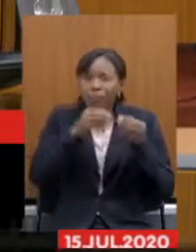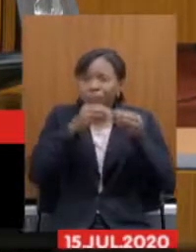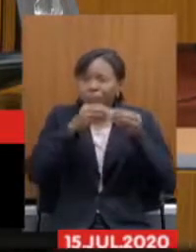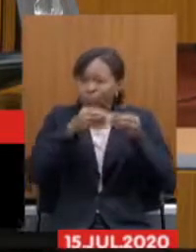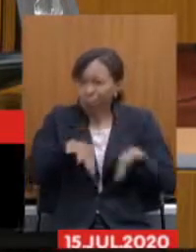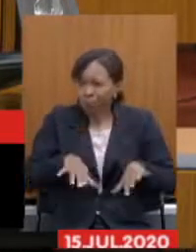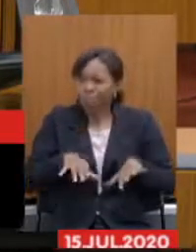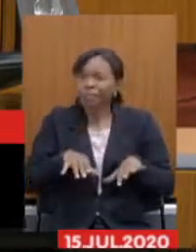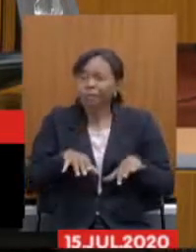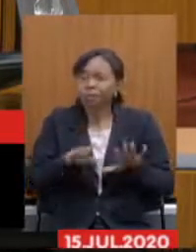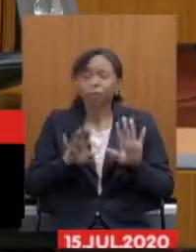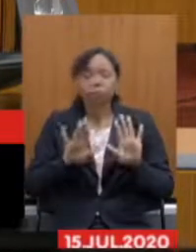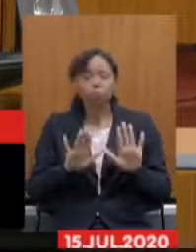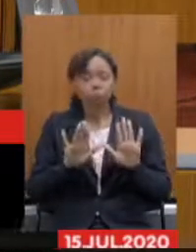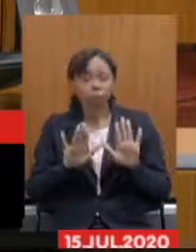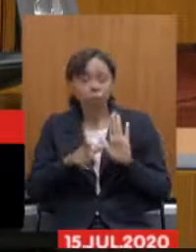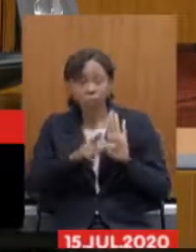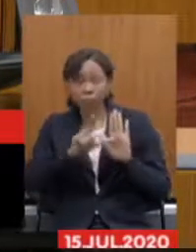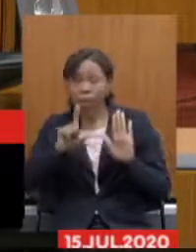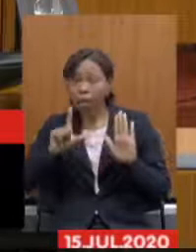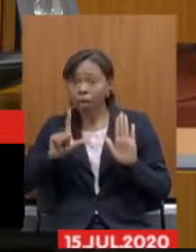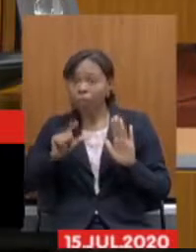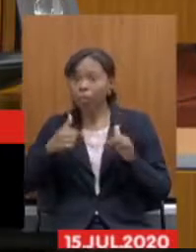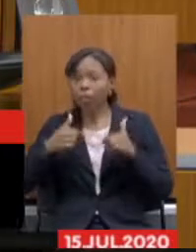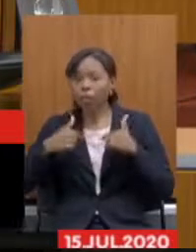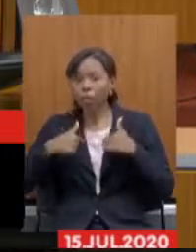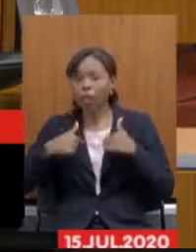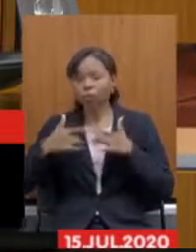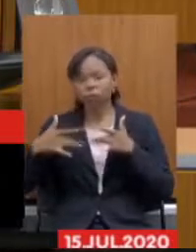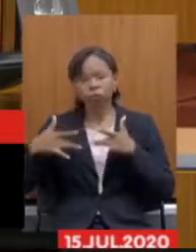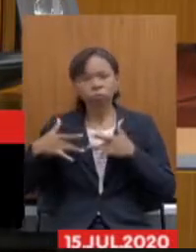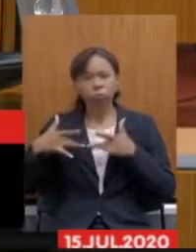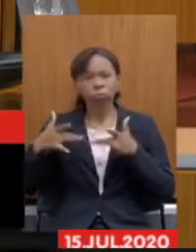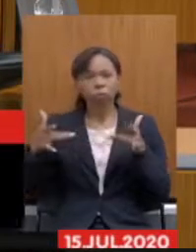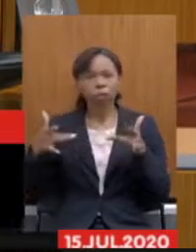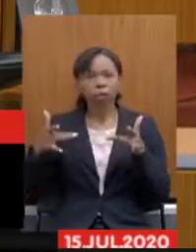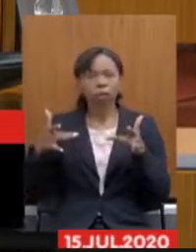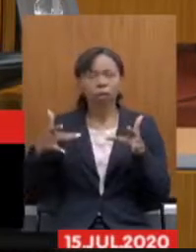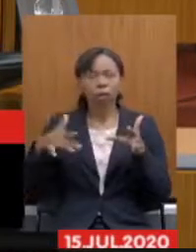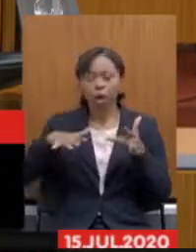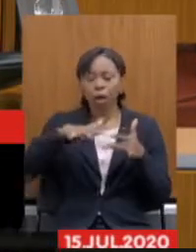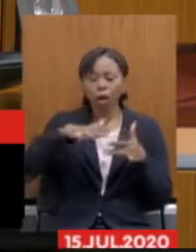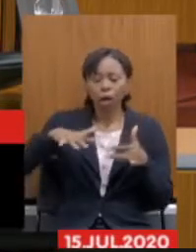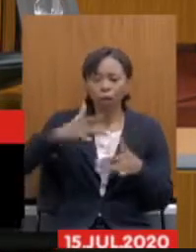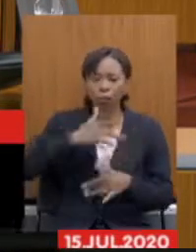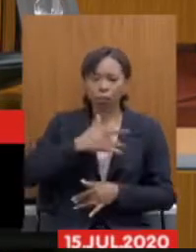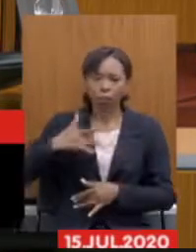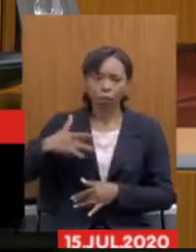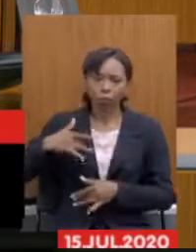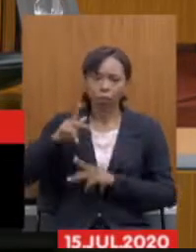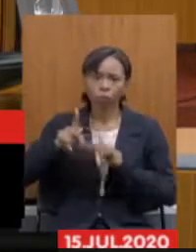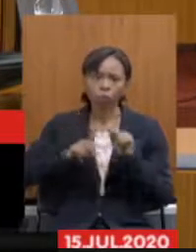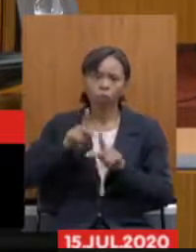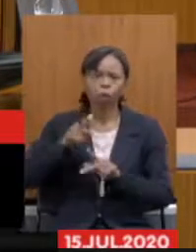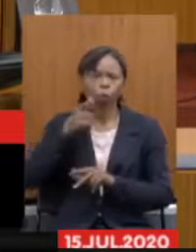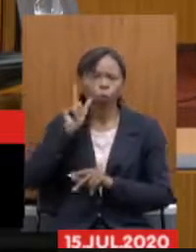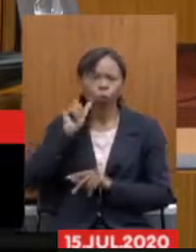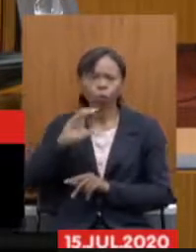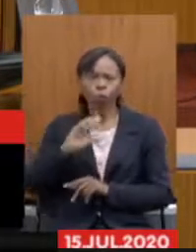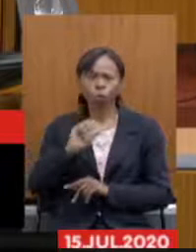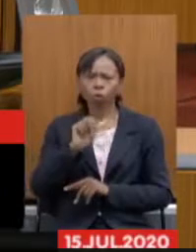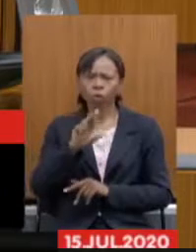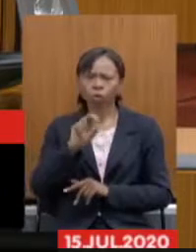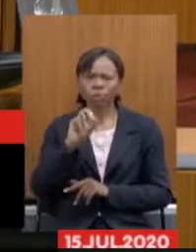eu queria que antes prestar minha solidariedade ao pessoal da saúde ontem o Carlos a